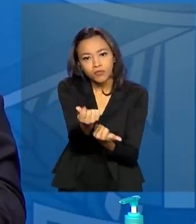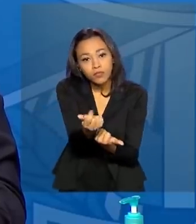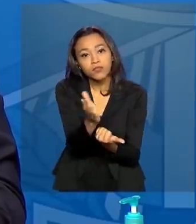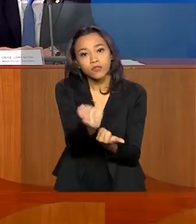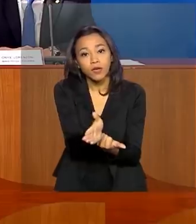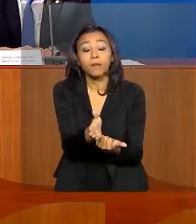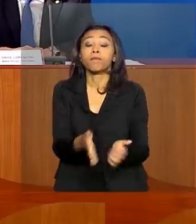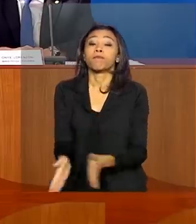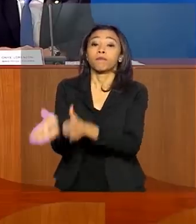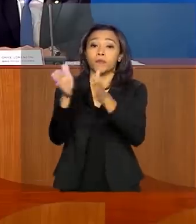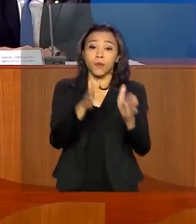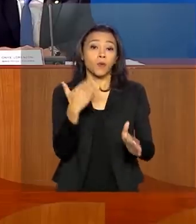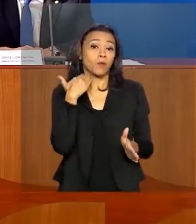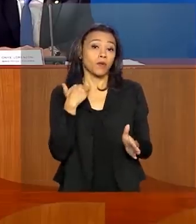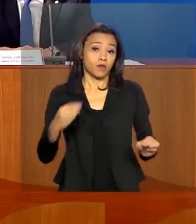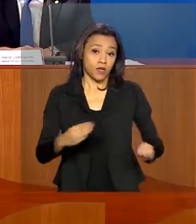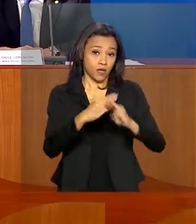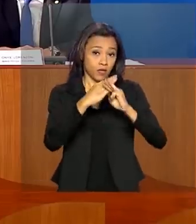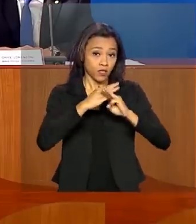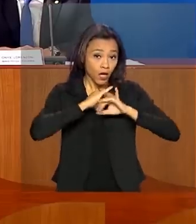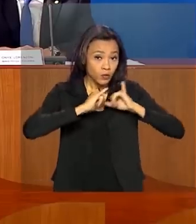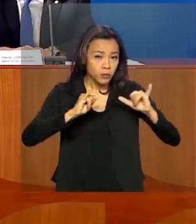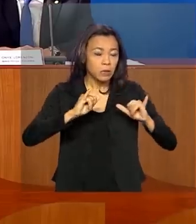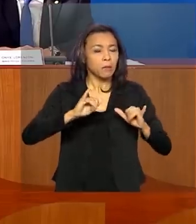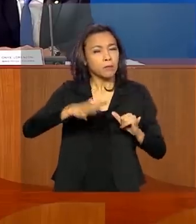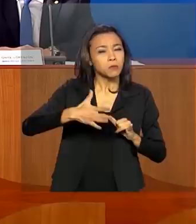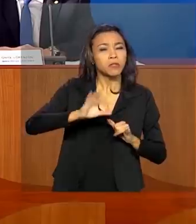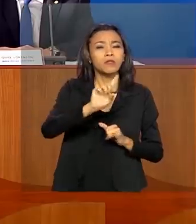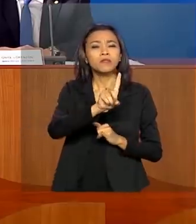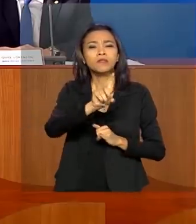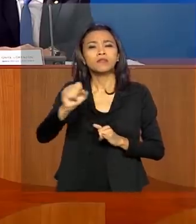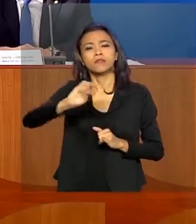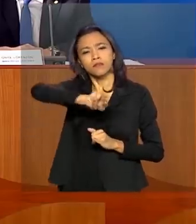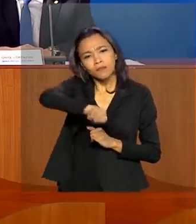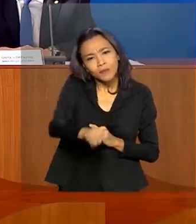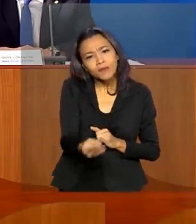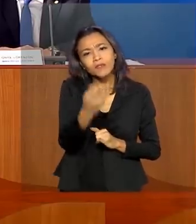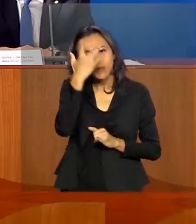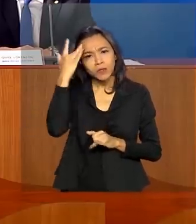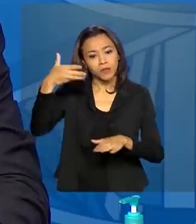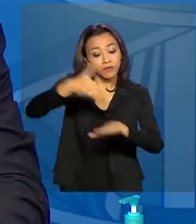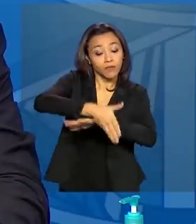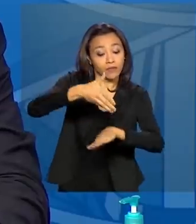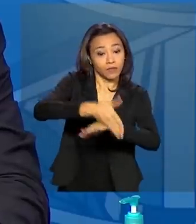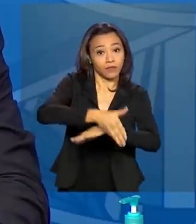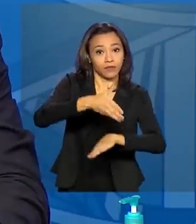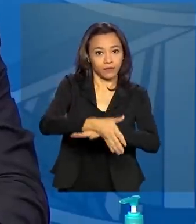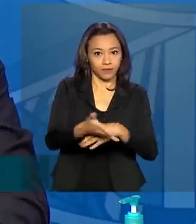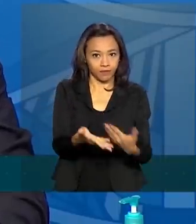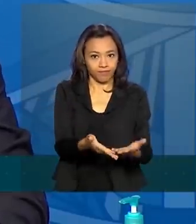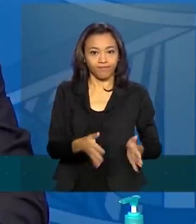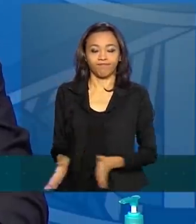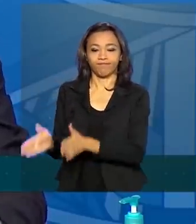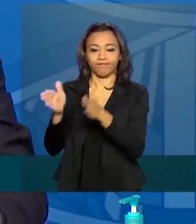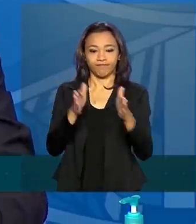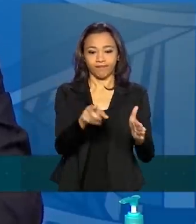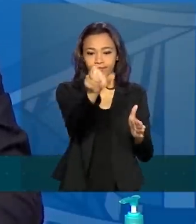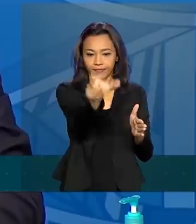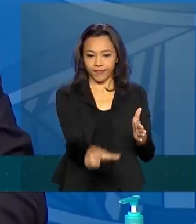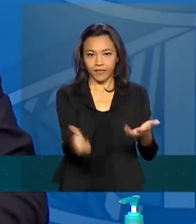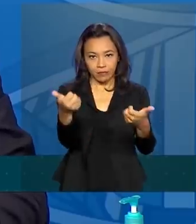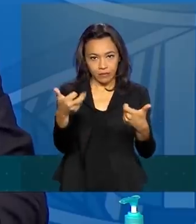Caixa estima que pelo menos 100 milhões de pessoas acessem a ferramenta. O grande desafio